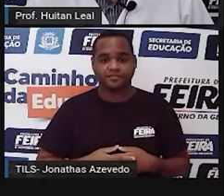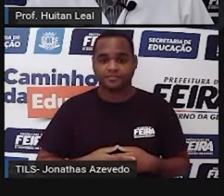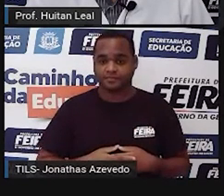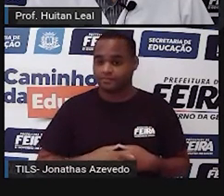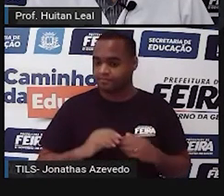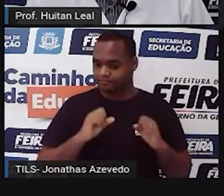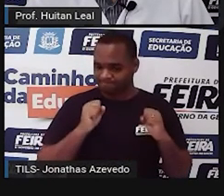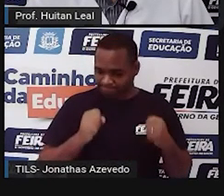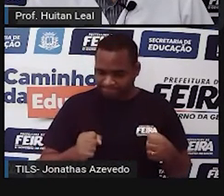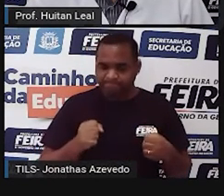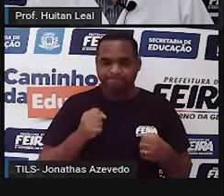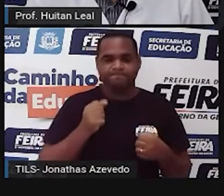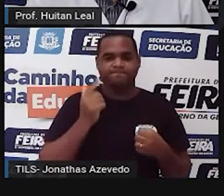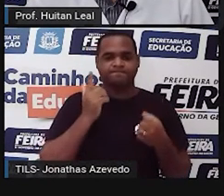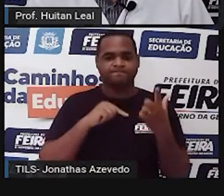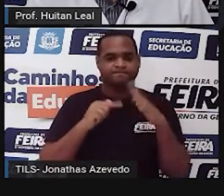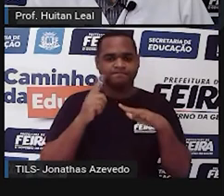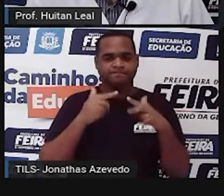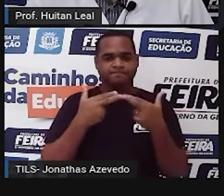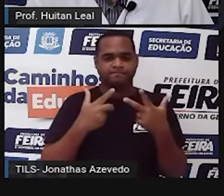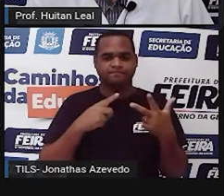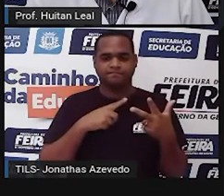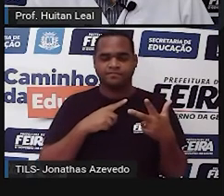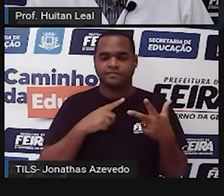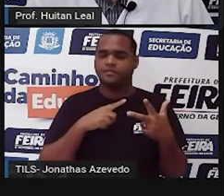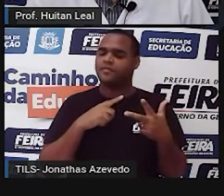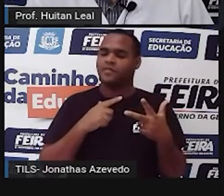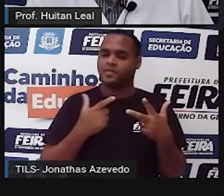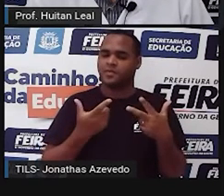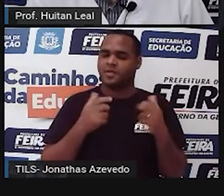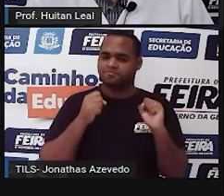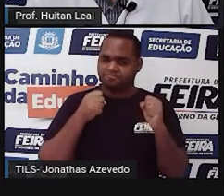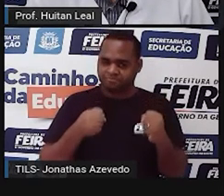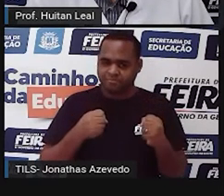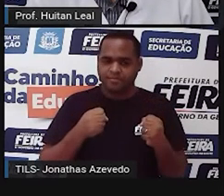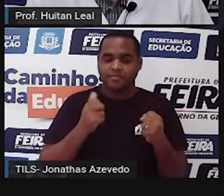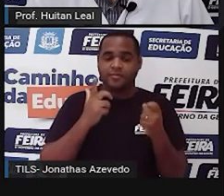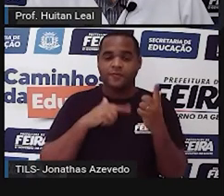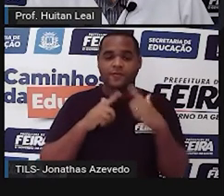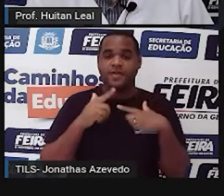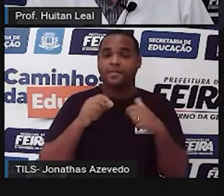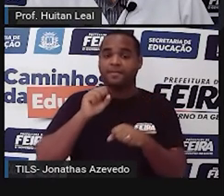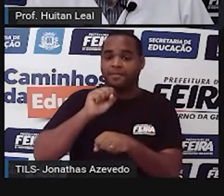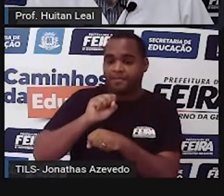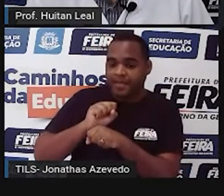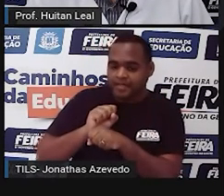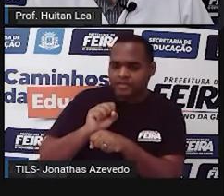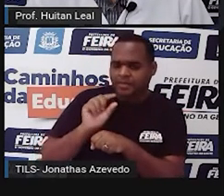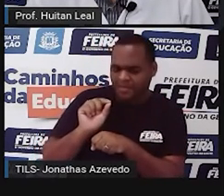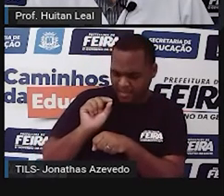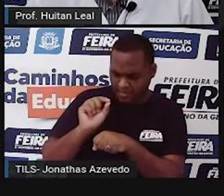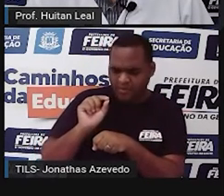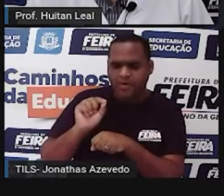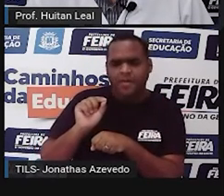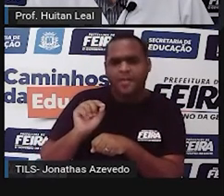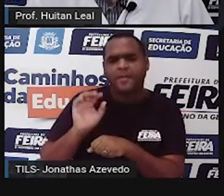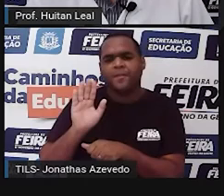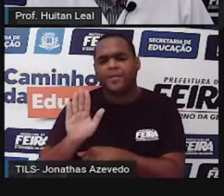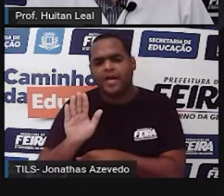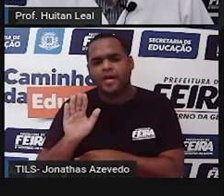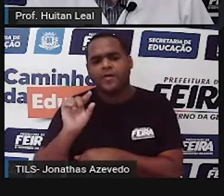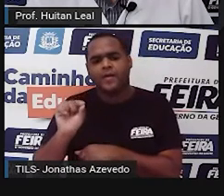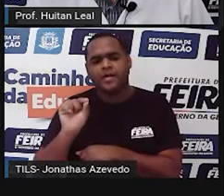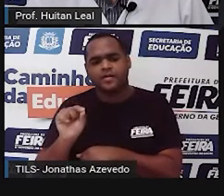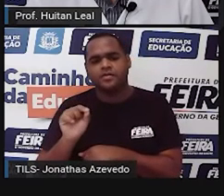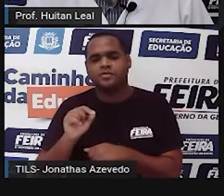Caminhou até o parque para, olha outra preposição, exercitar-se.